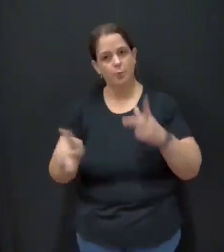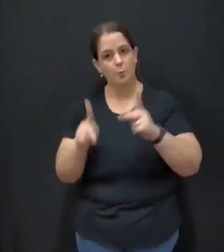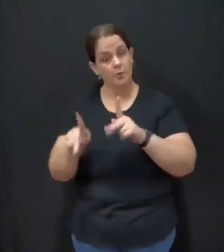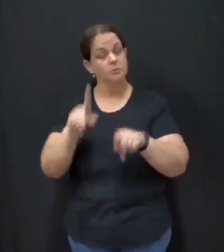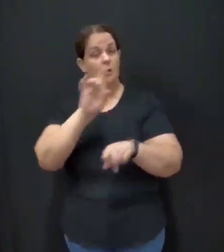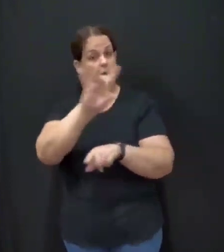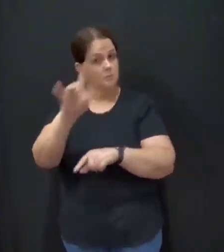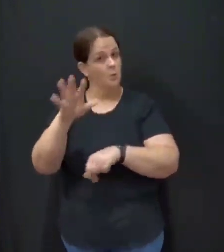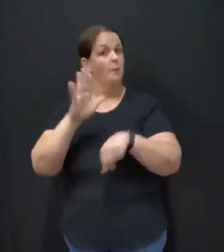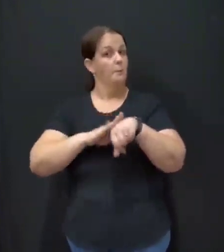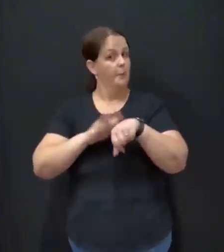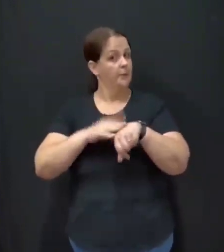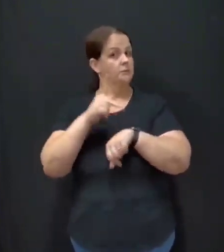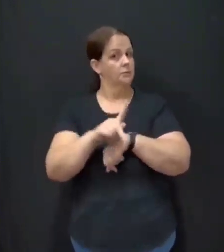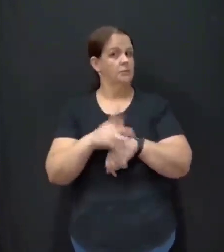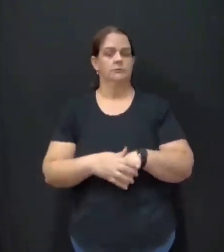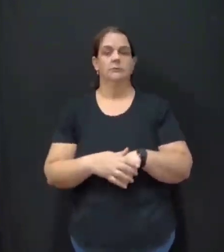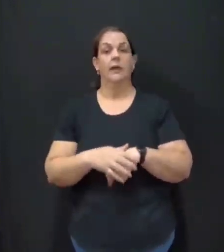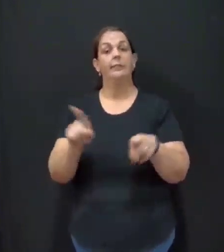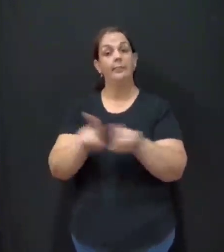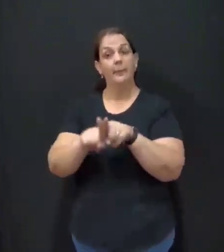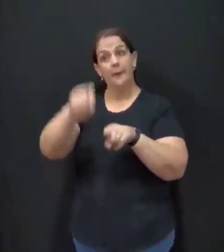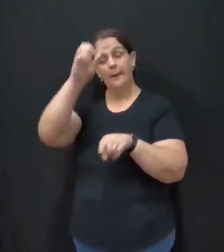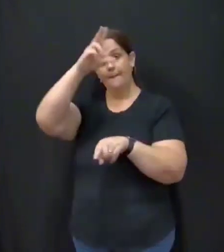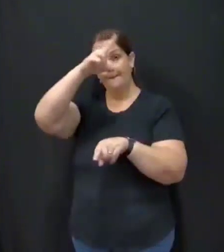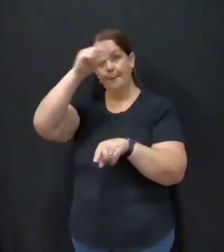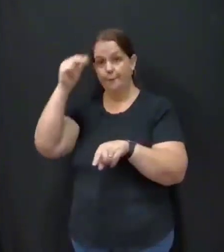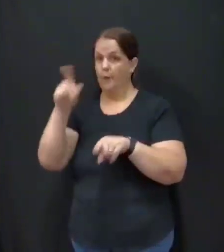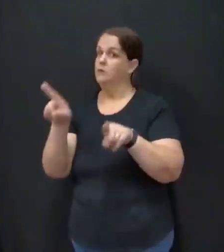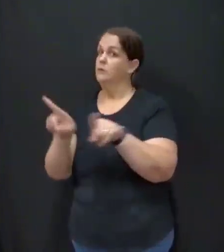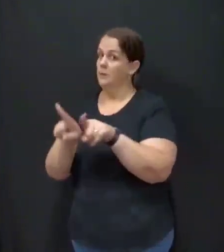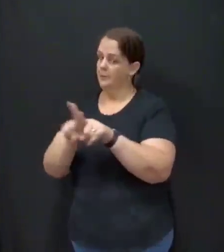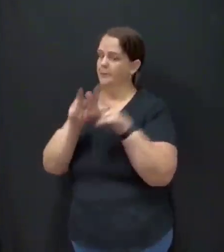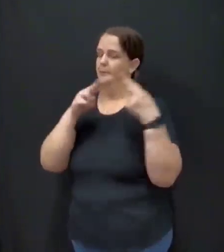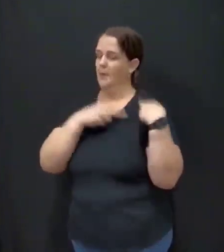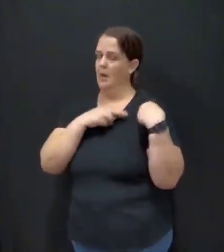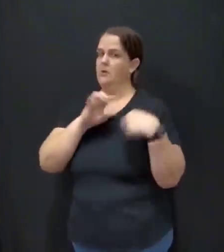parte e também o prefeito fazer a sua parte.